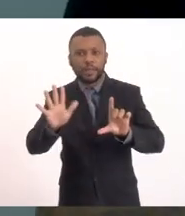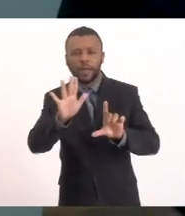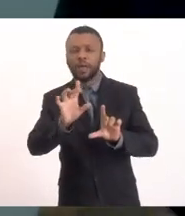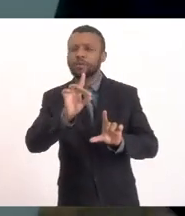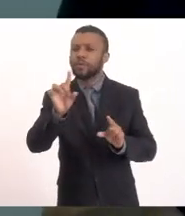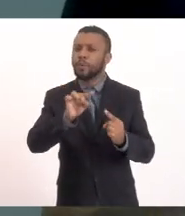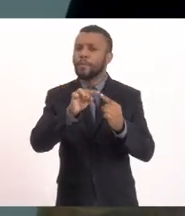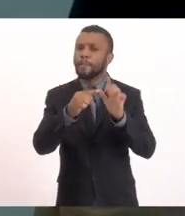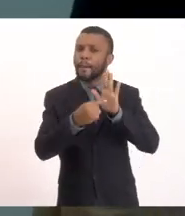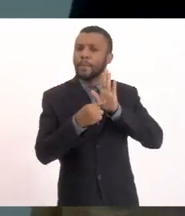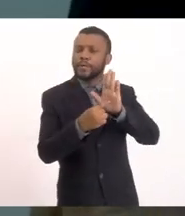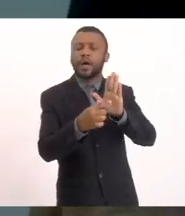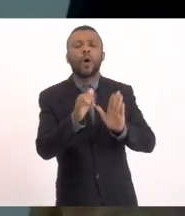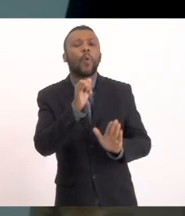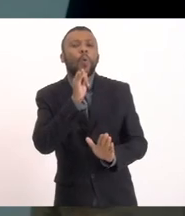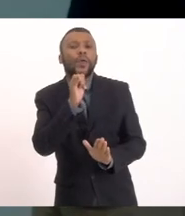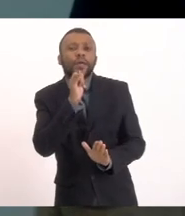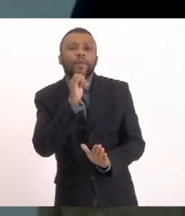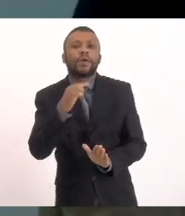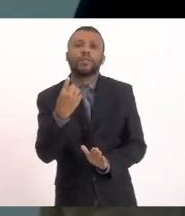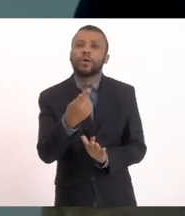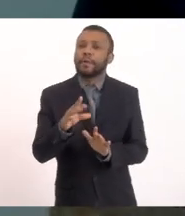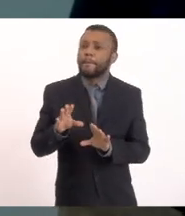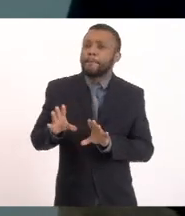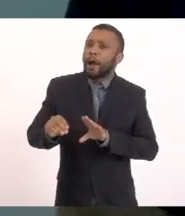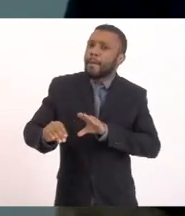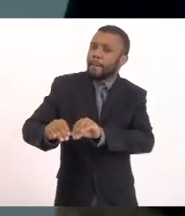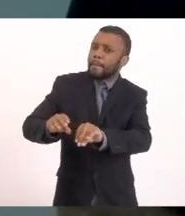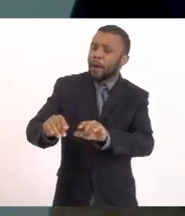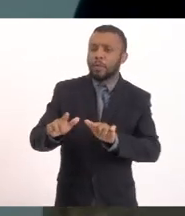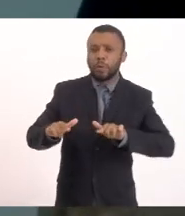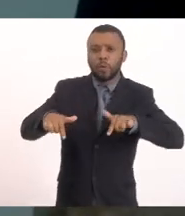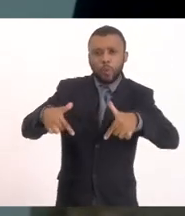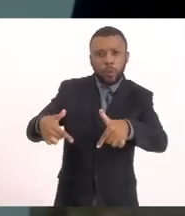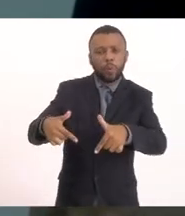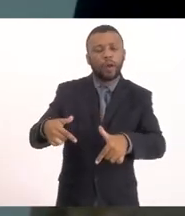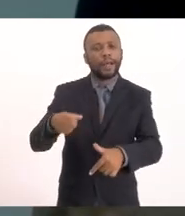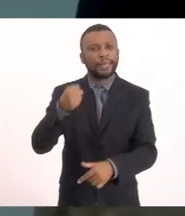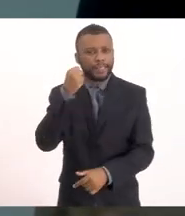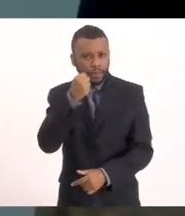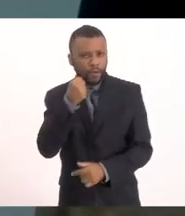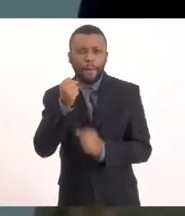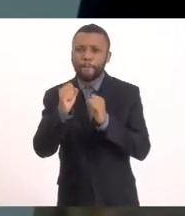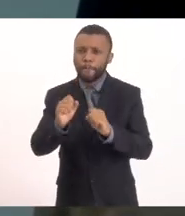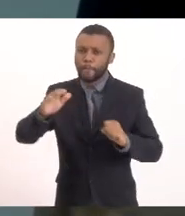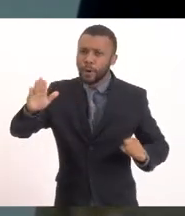mostrar Exemplificar A nossa intervenção Pontual Lá em Saquarena Pode passar